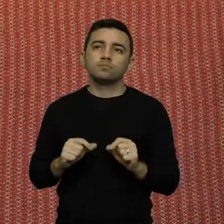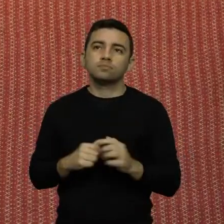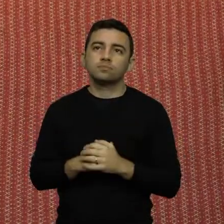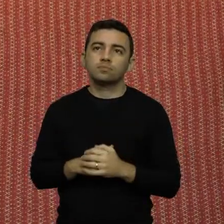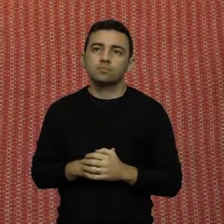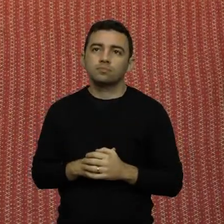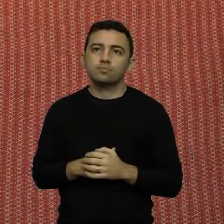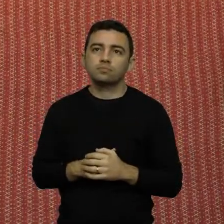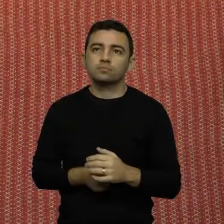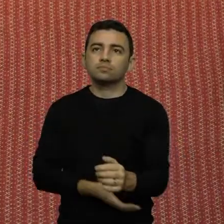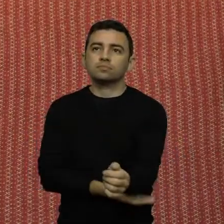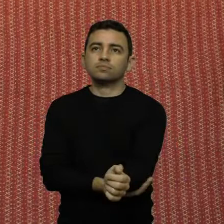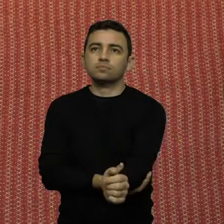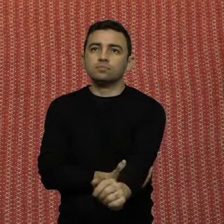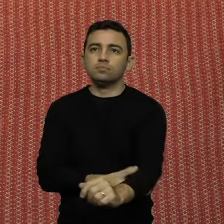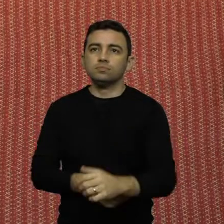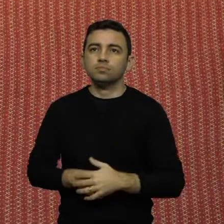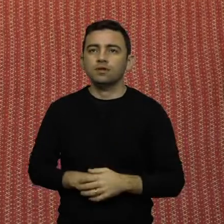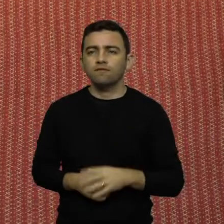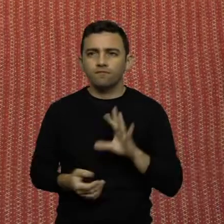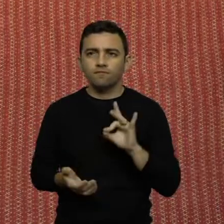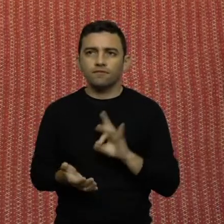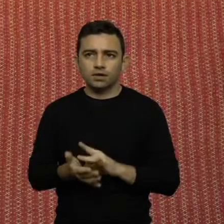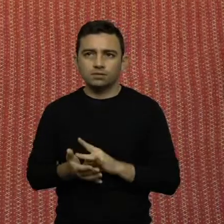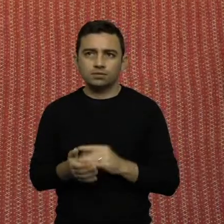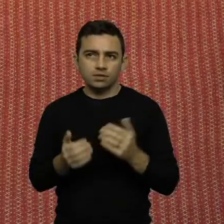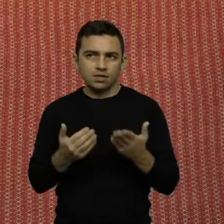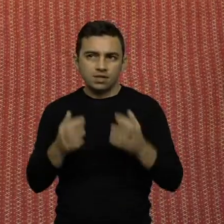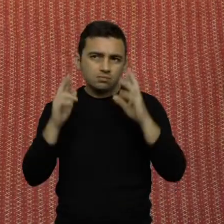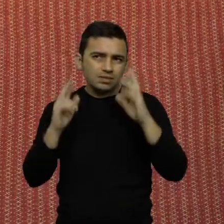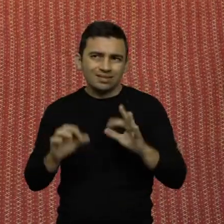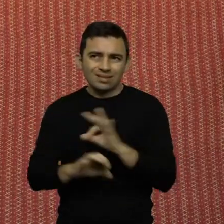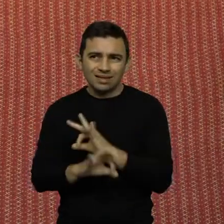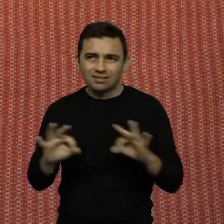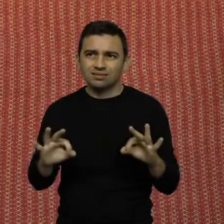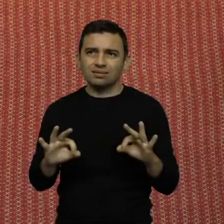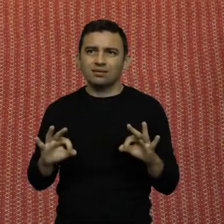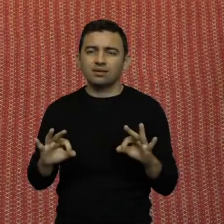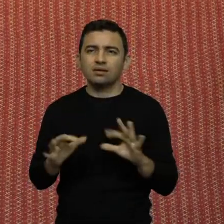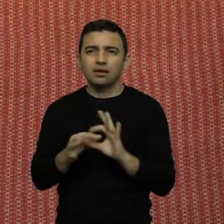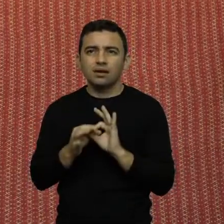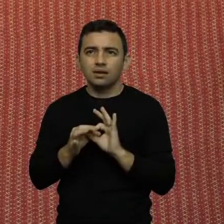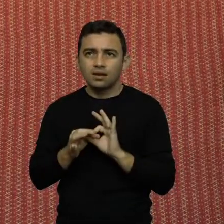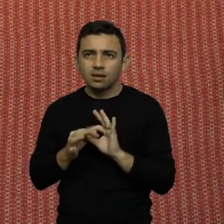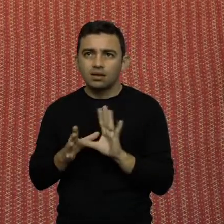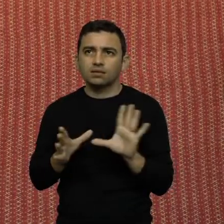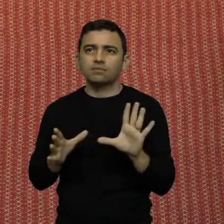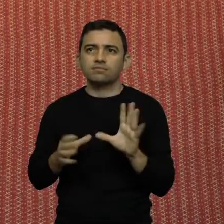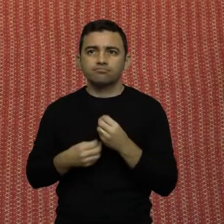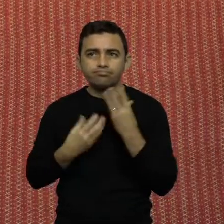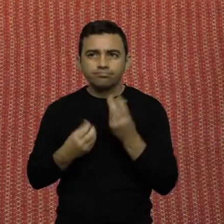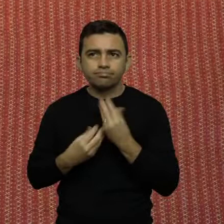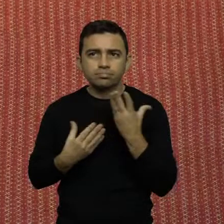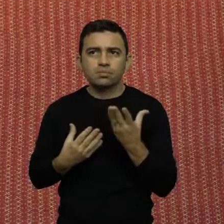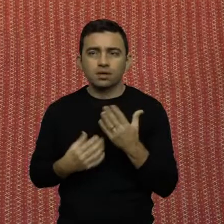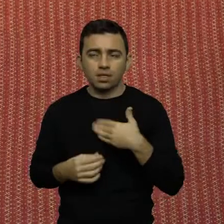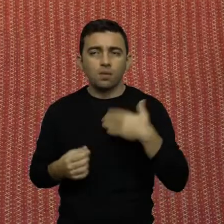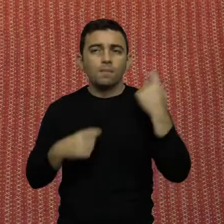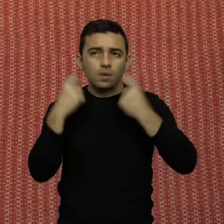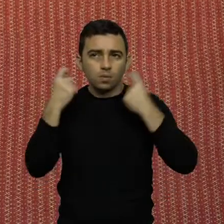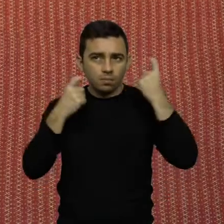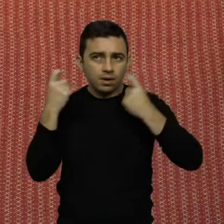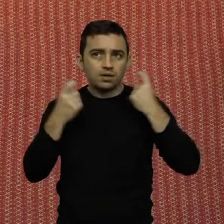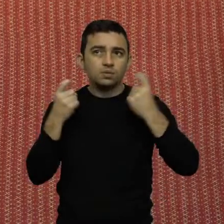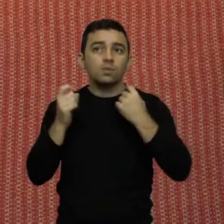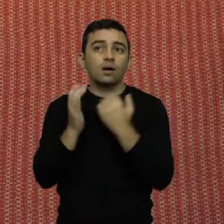O fato dele não respeitar a liberdade de expressão nem é o mais grave. Temos fatos piores ainda que me preocupam muito em